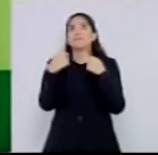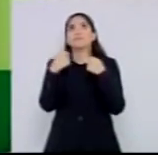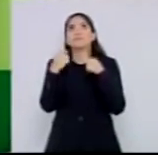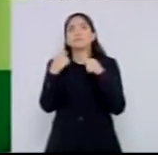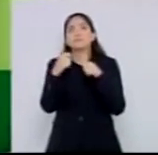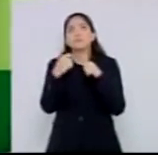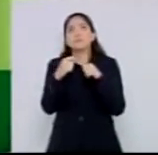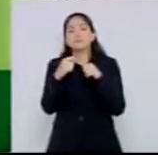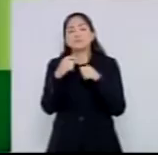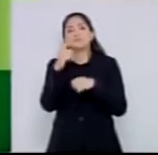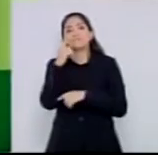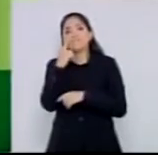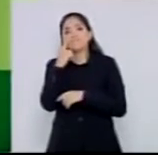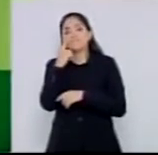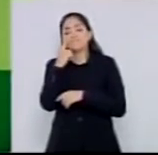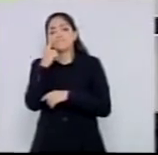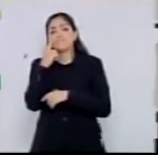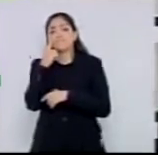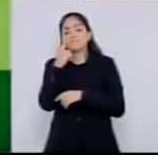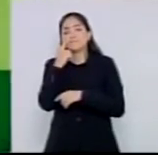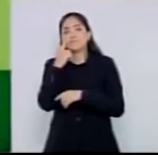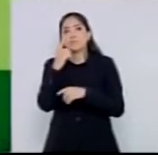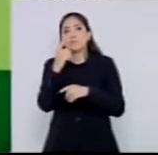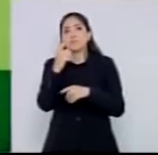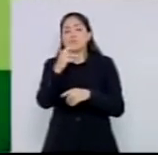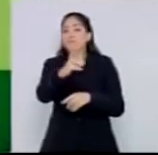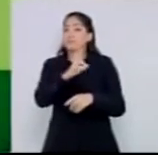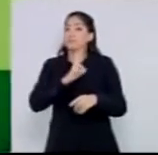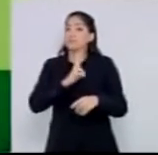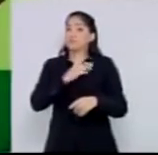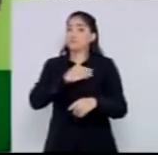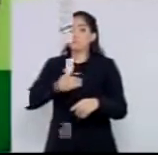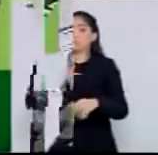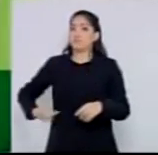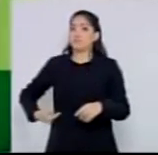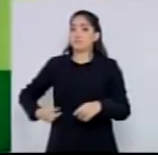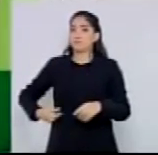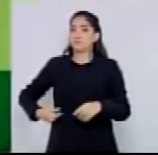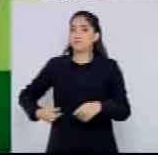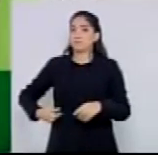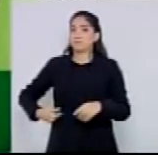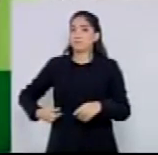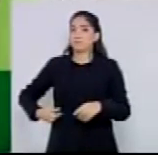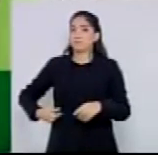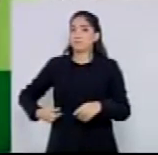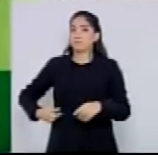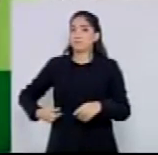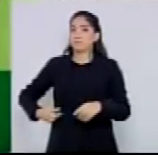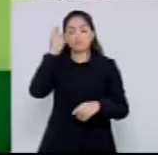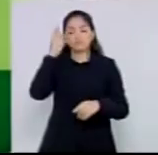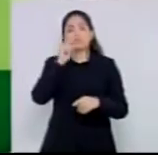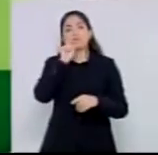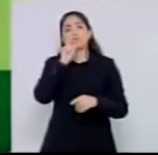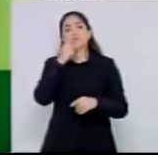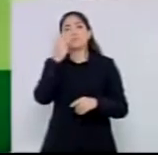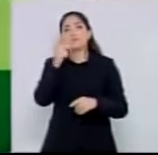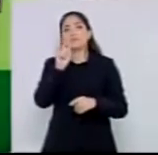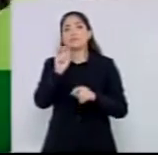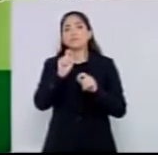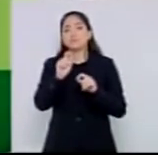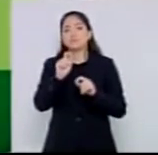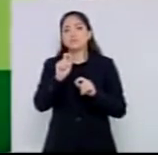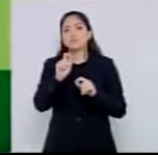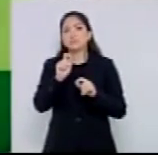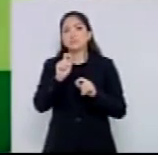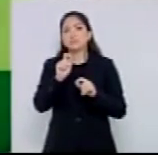ouvir do governador uma frase, o governador falou assim, e daí isso me deixou muito chateado, porque o governador falou assim, prefeito Udo, o senhor